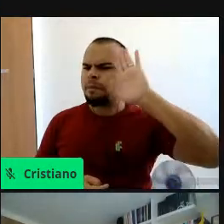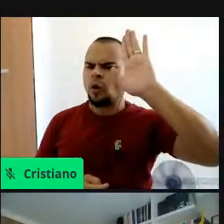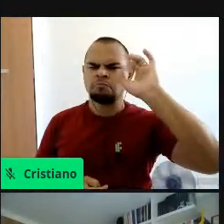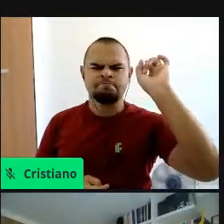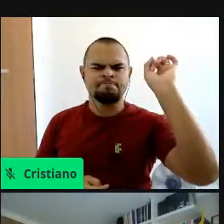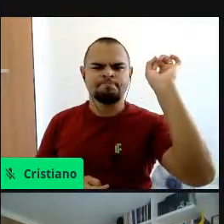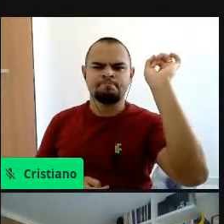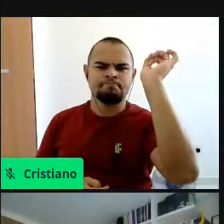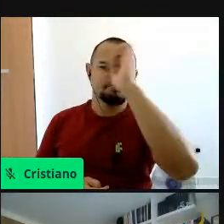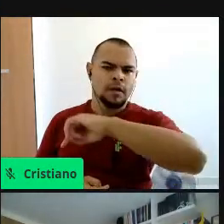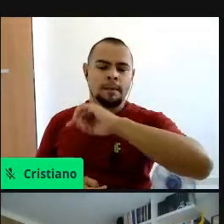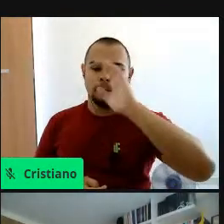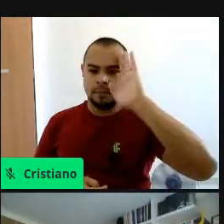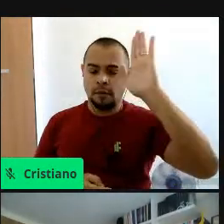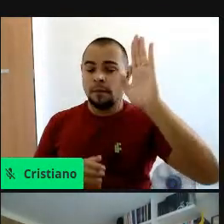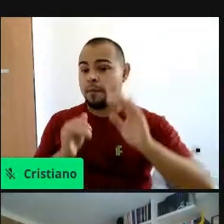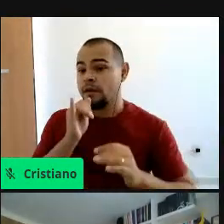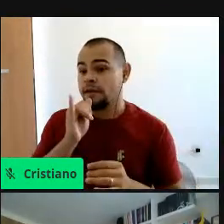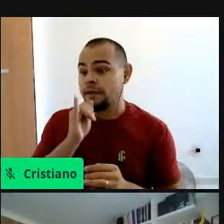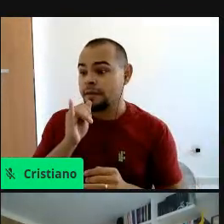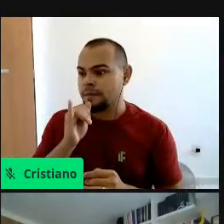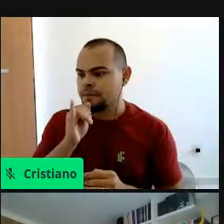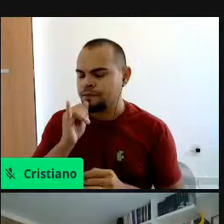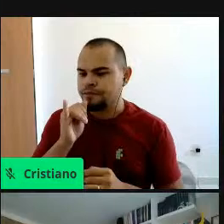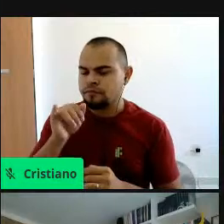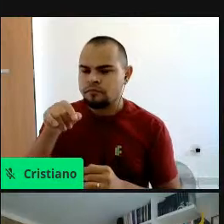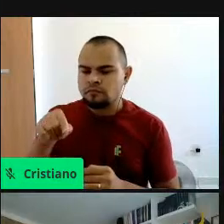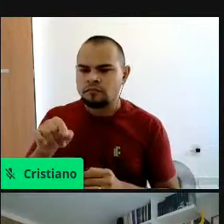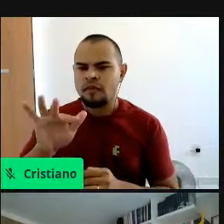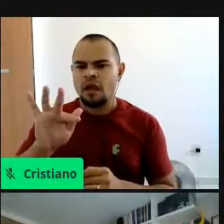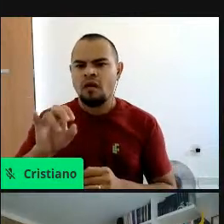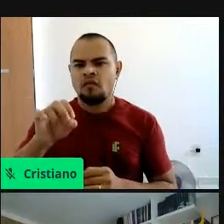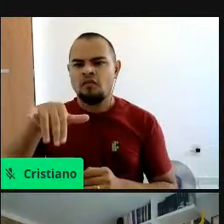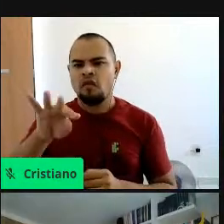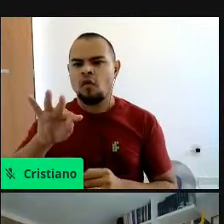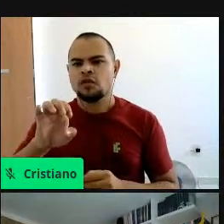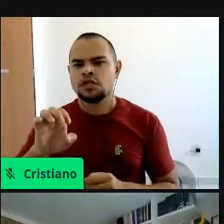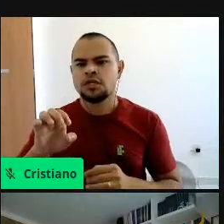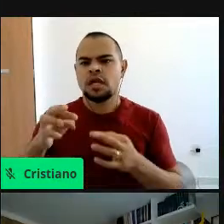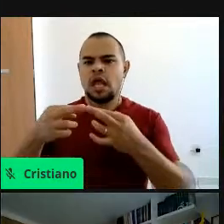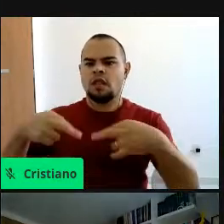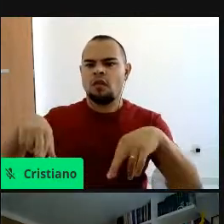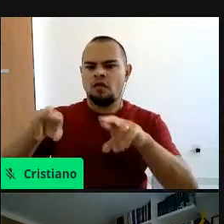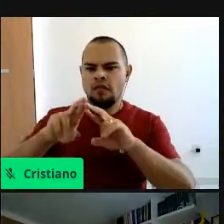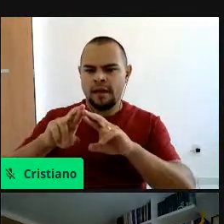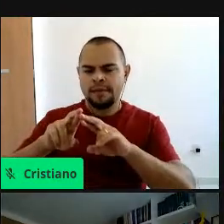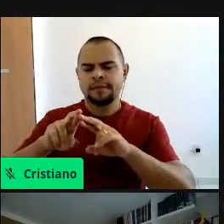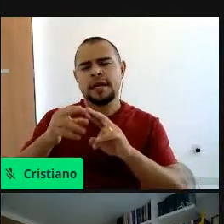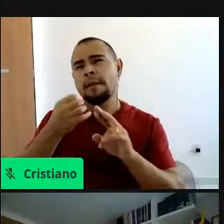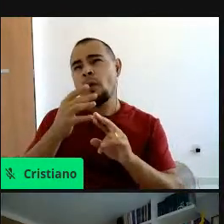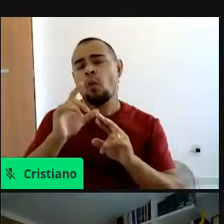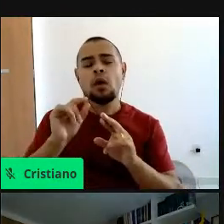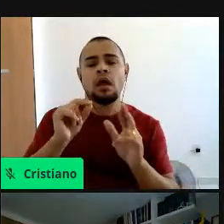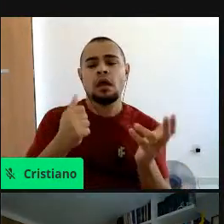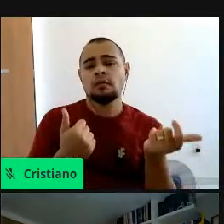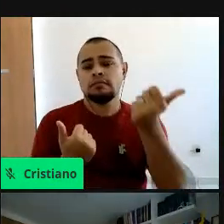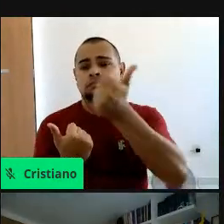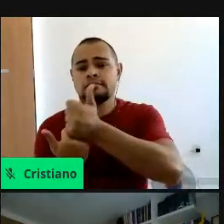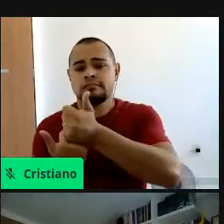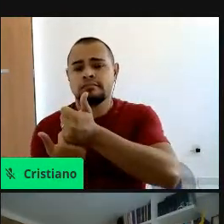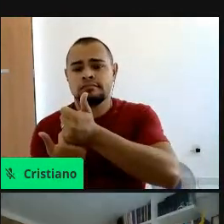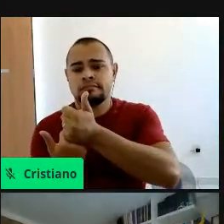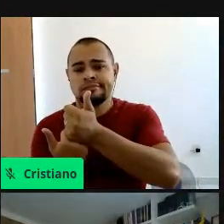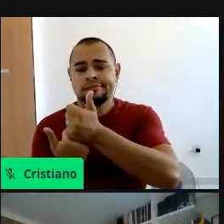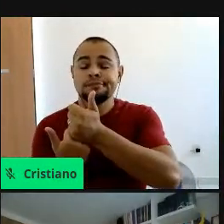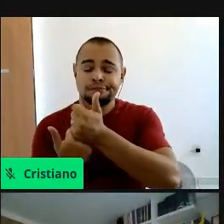é, por exemplo, fontes renováveis, né, seria bem interessante a substituição dela pela convencional,